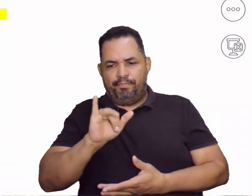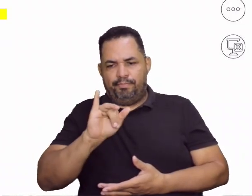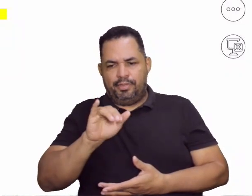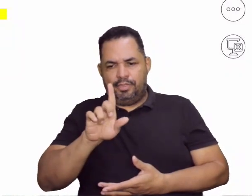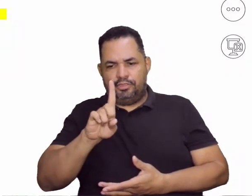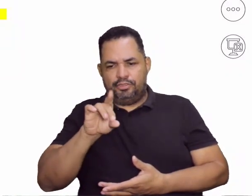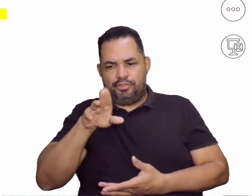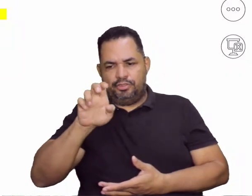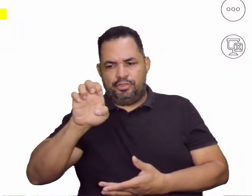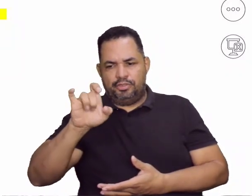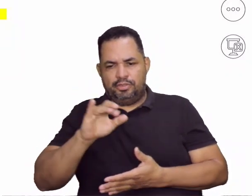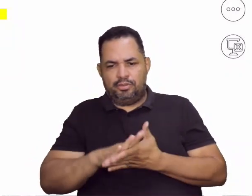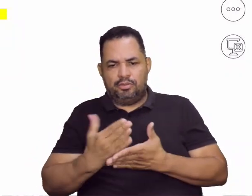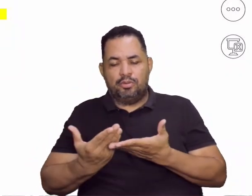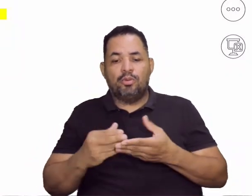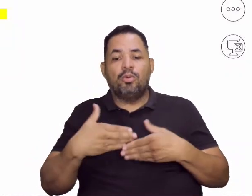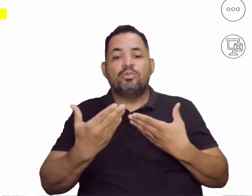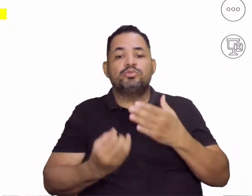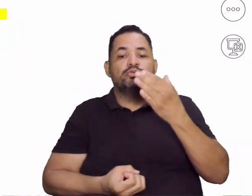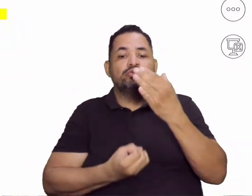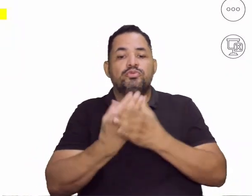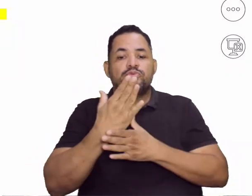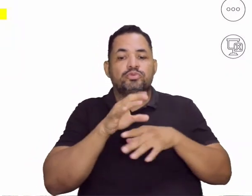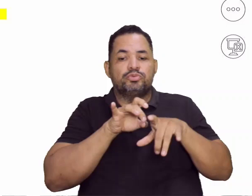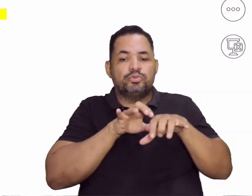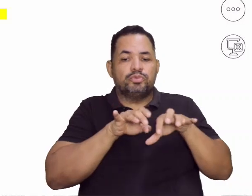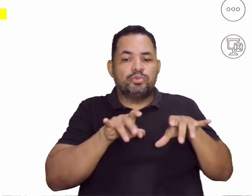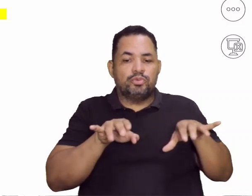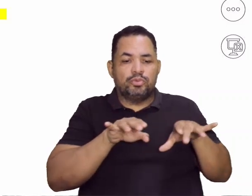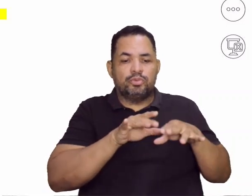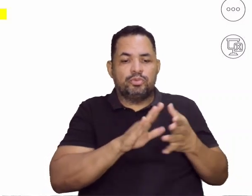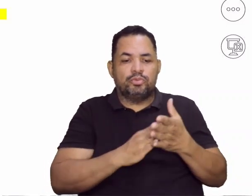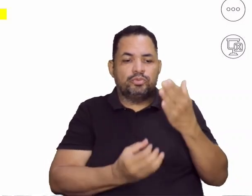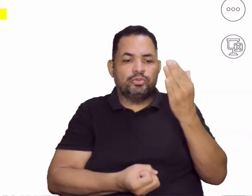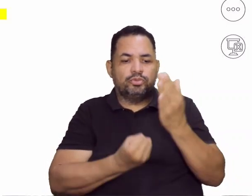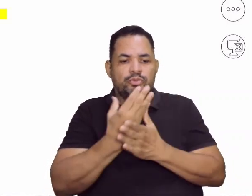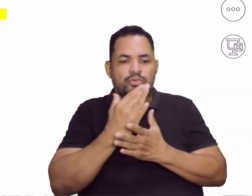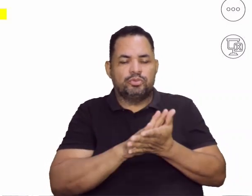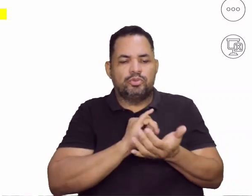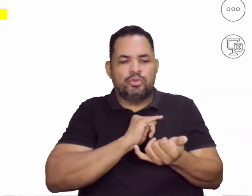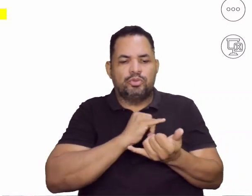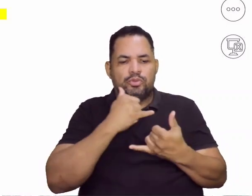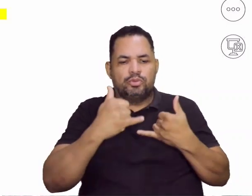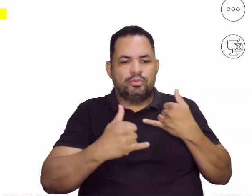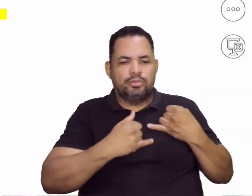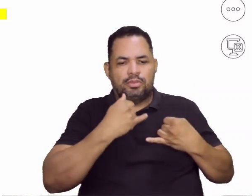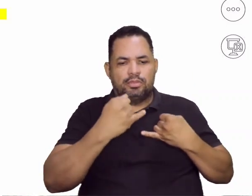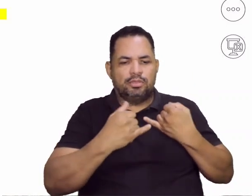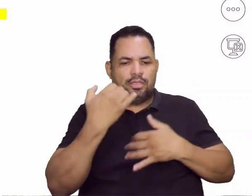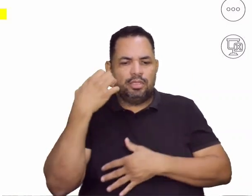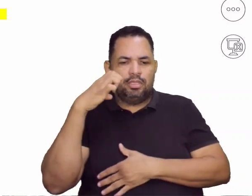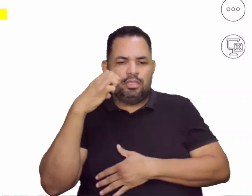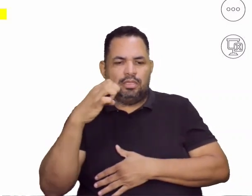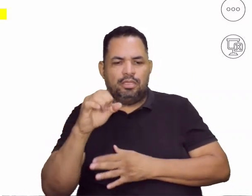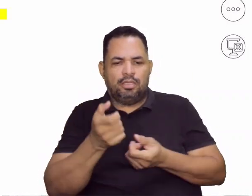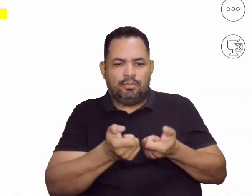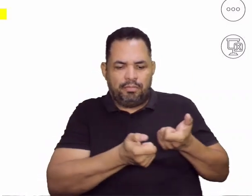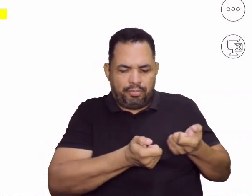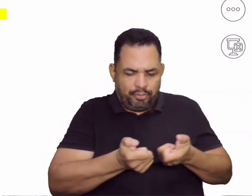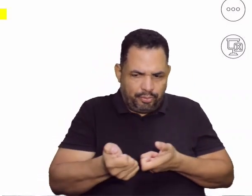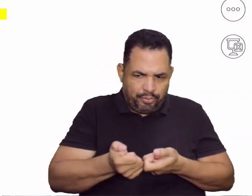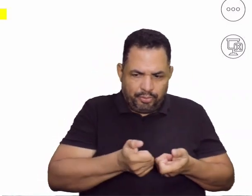computadores, começam a surgir os jogos eletrônicos, né? E a gente já começa a ver esses jogos